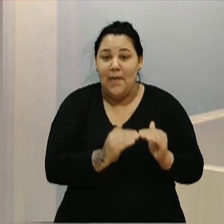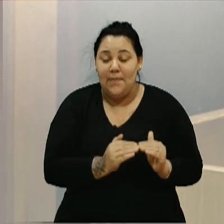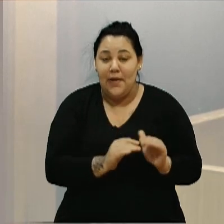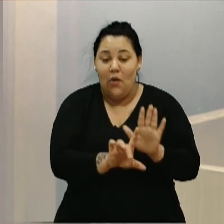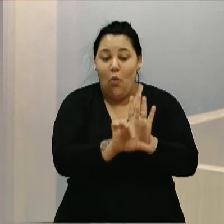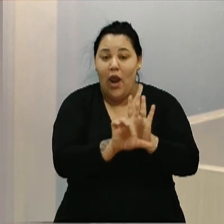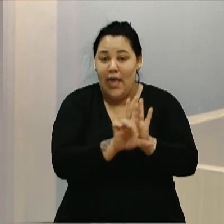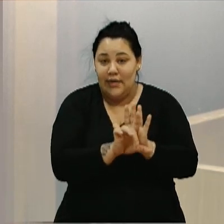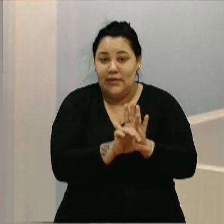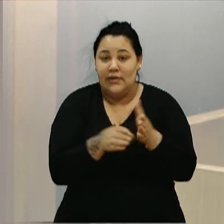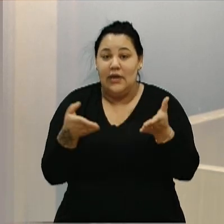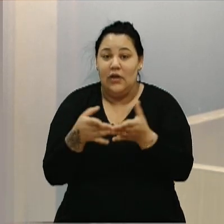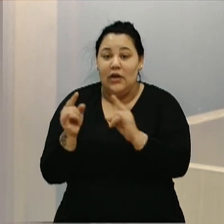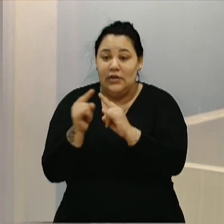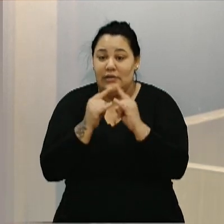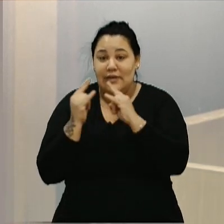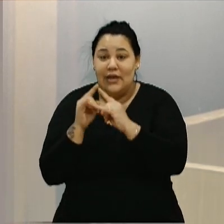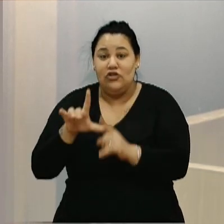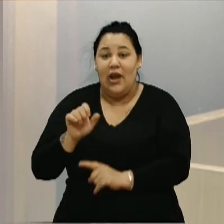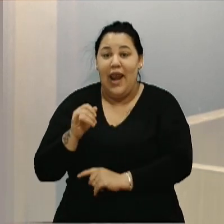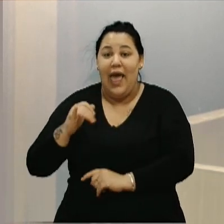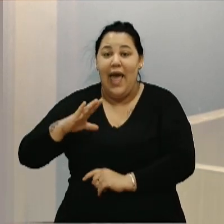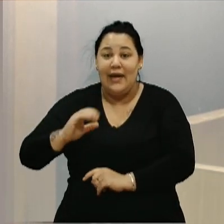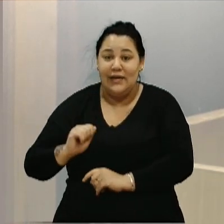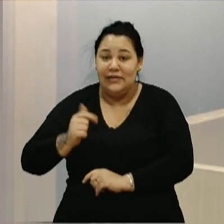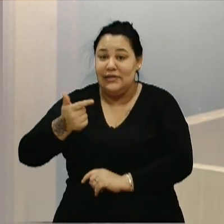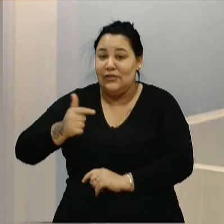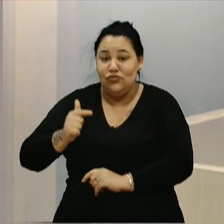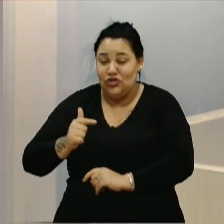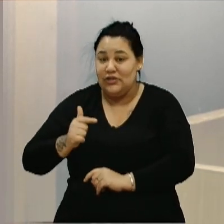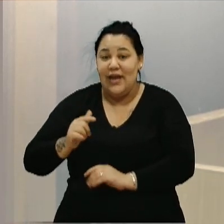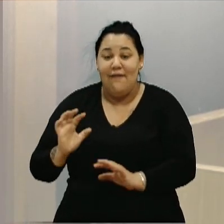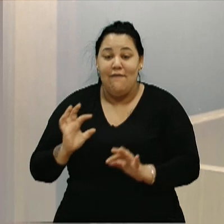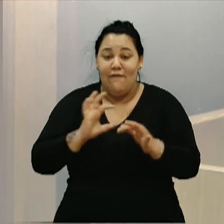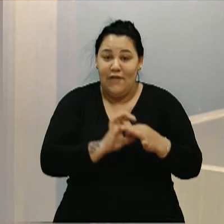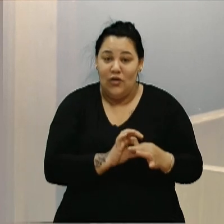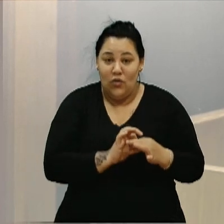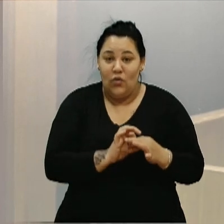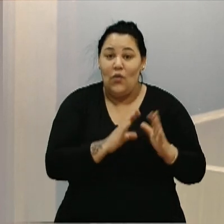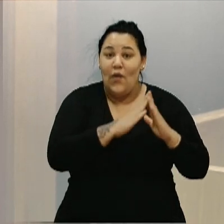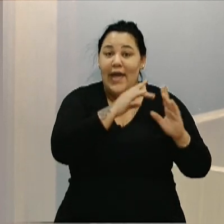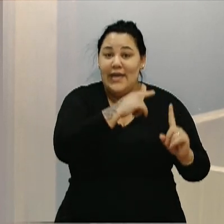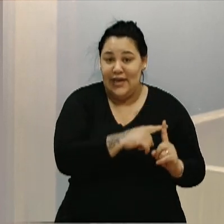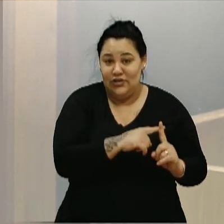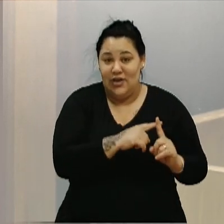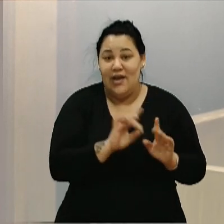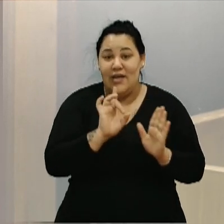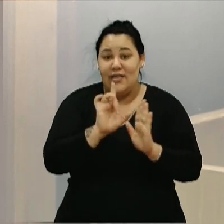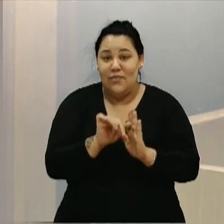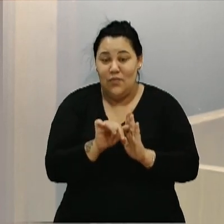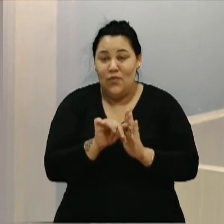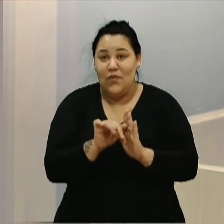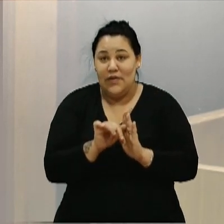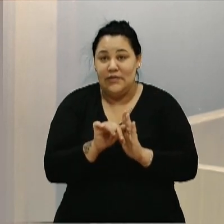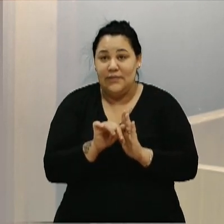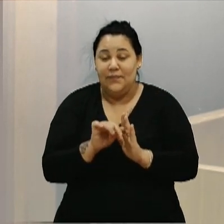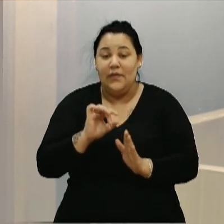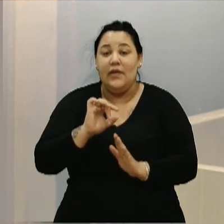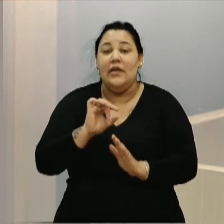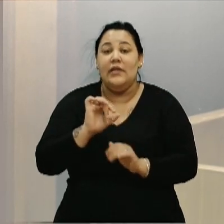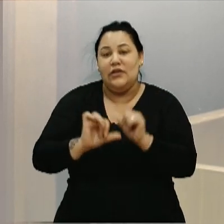entidade passou a ser laica, sem vínculos com a Mitra de Ocesana, e passa a ser denominada Carita São José.